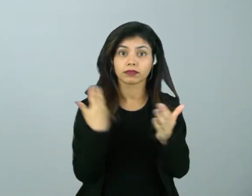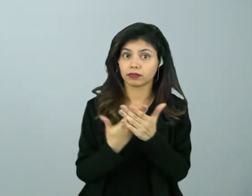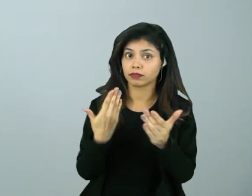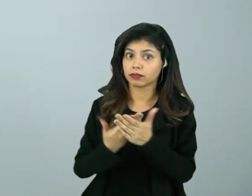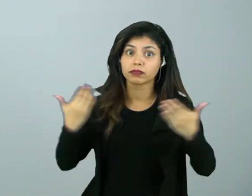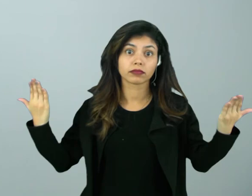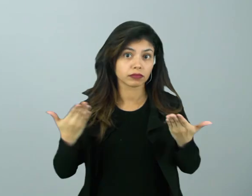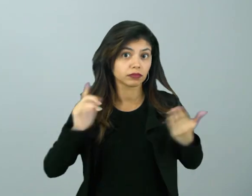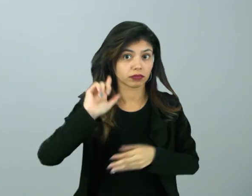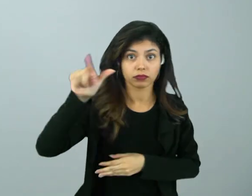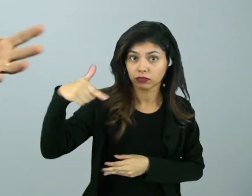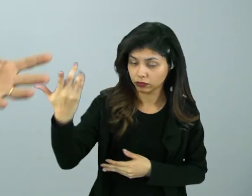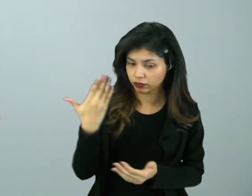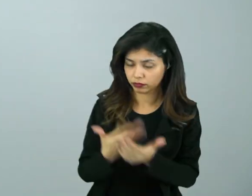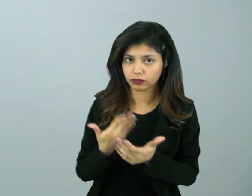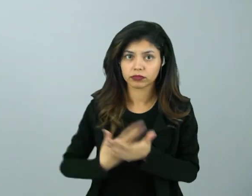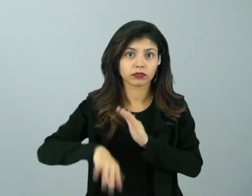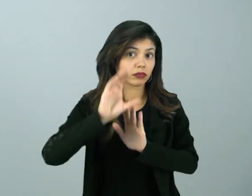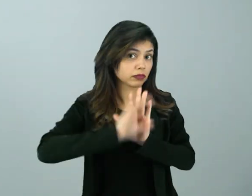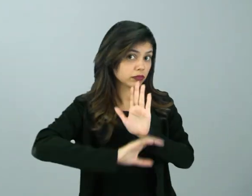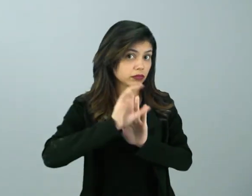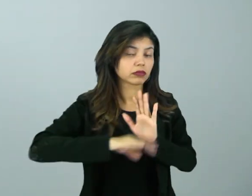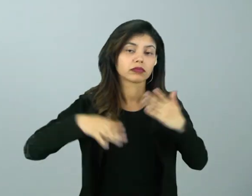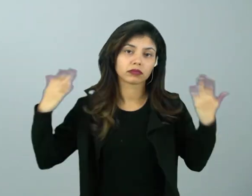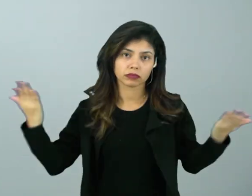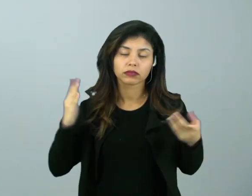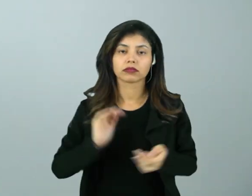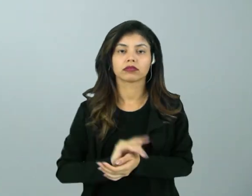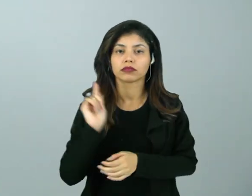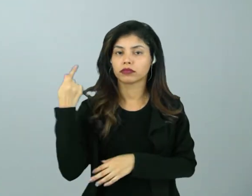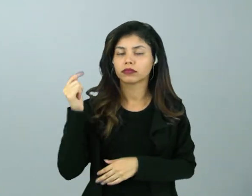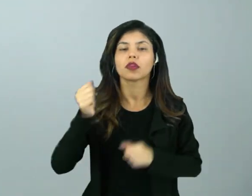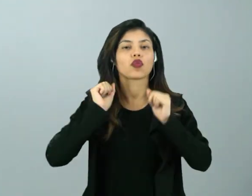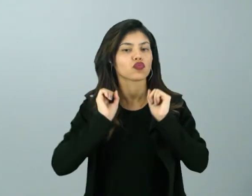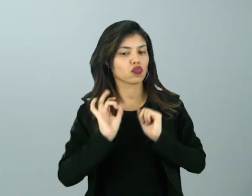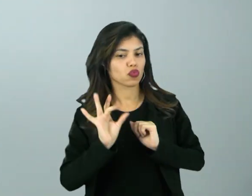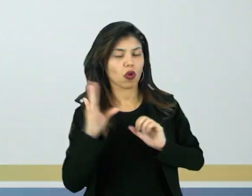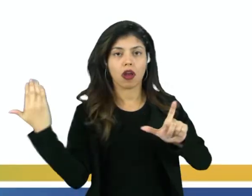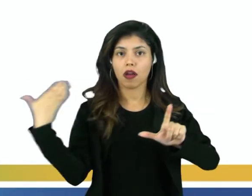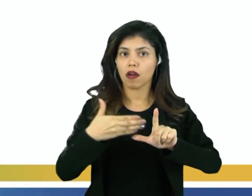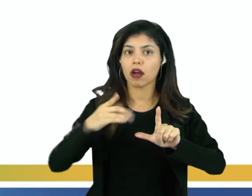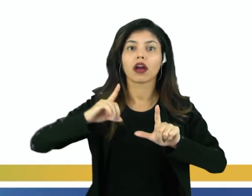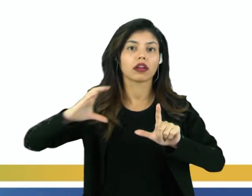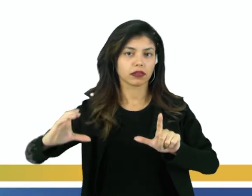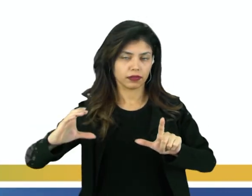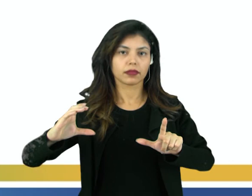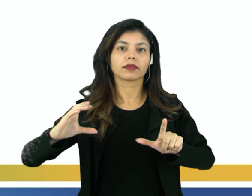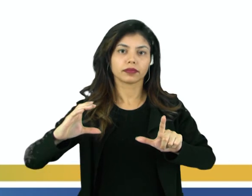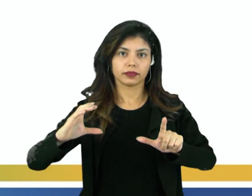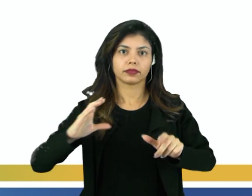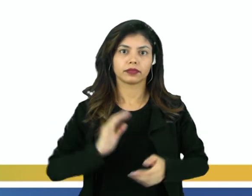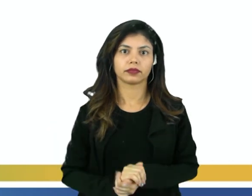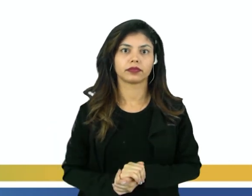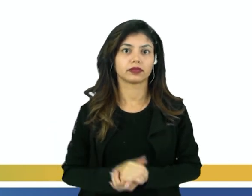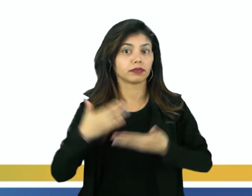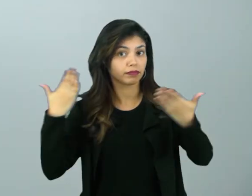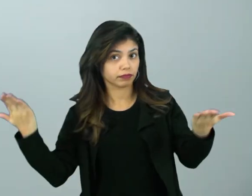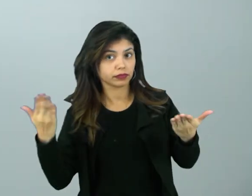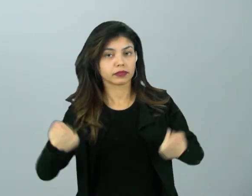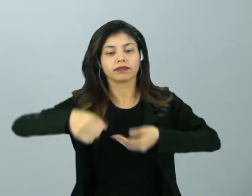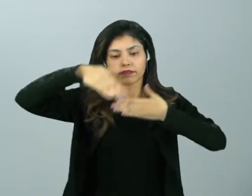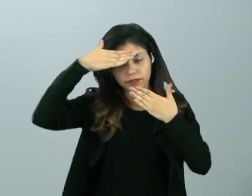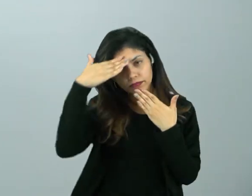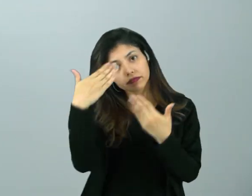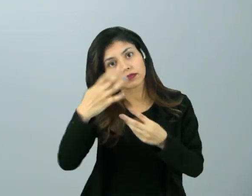ou uma outra aula, até outro componente que não seja Geografia, basta você acessar a plataforma Eduque. Com isso eu me